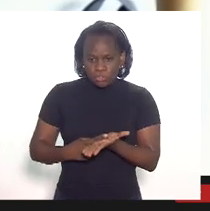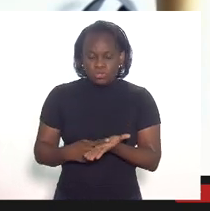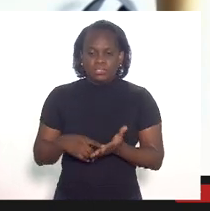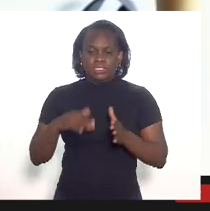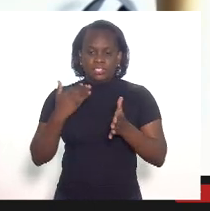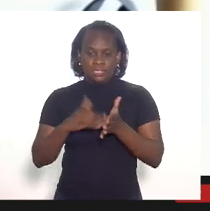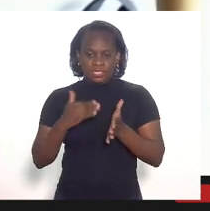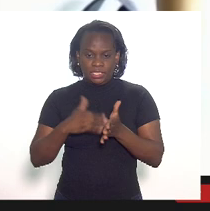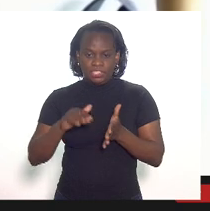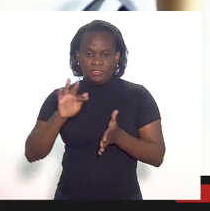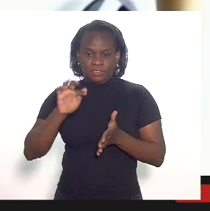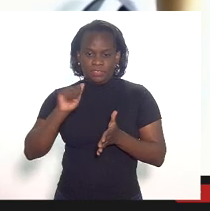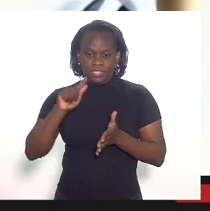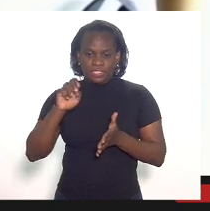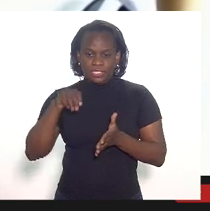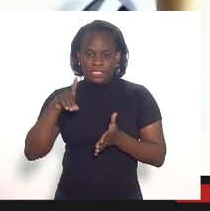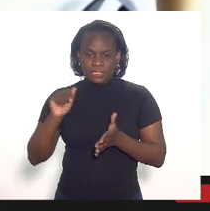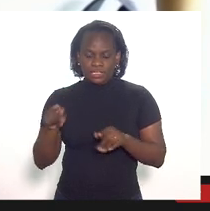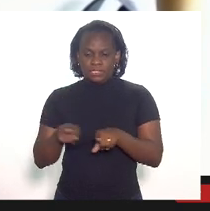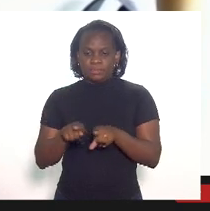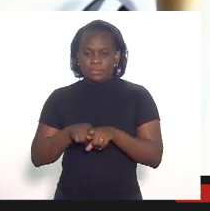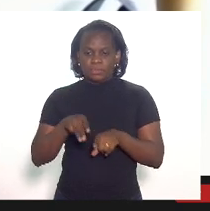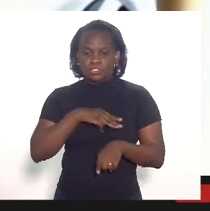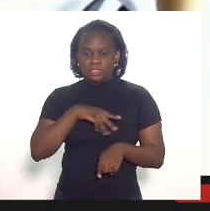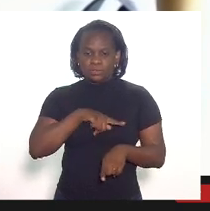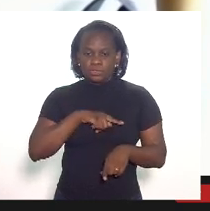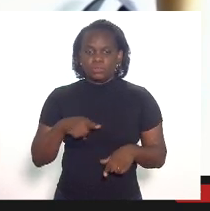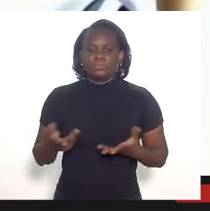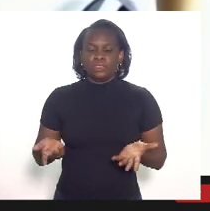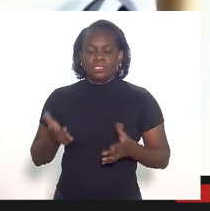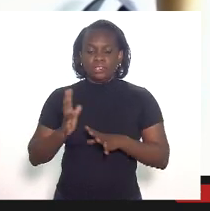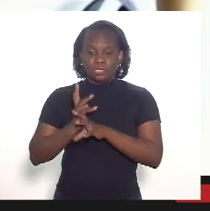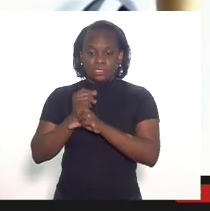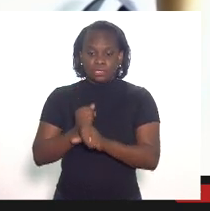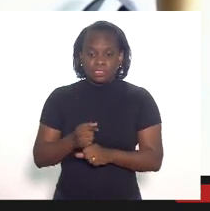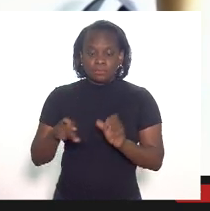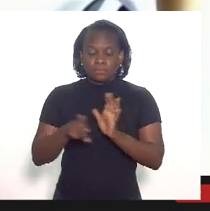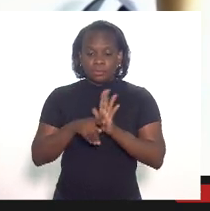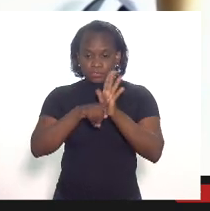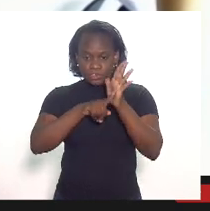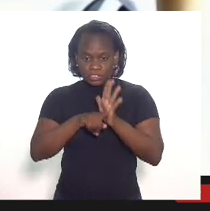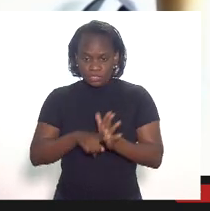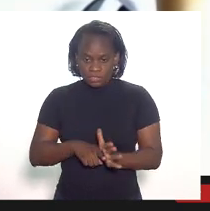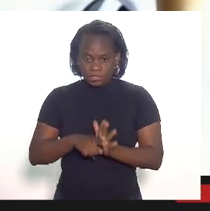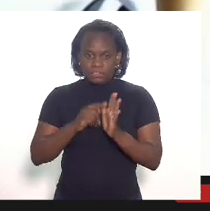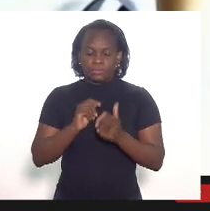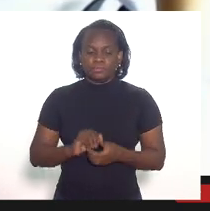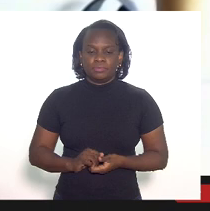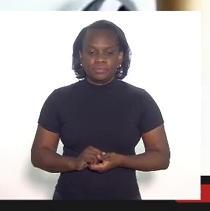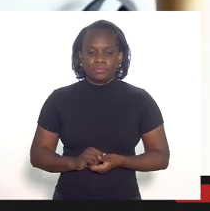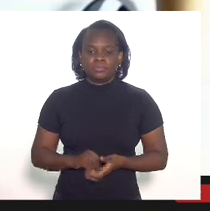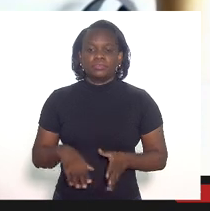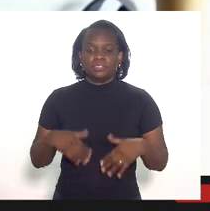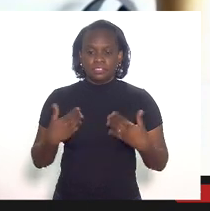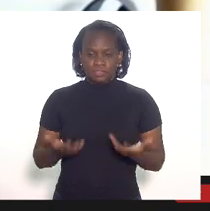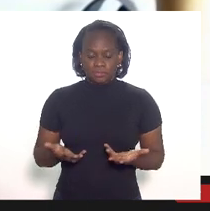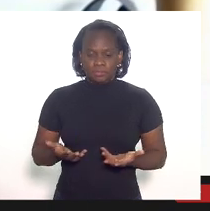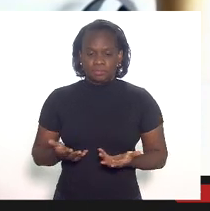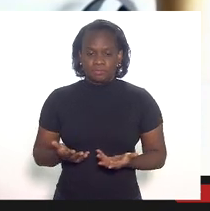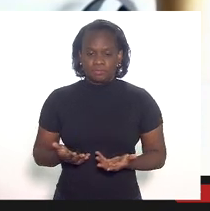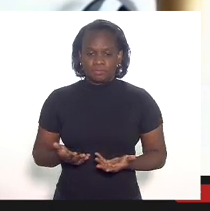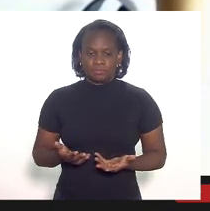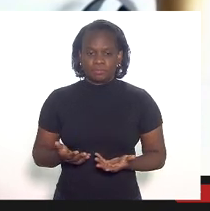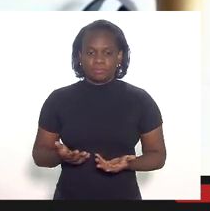Secretaria de Fazenda e a e sobre o arcabouço da fiscalização. Assim posto,